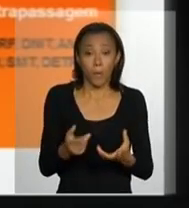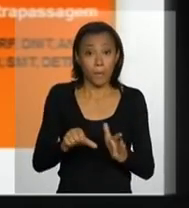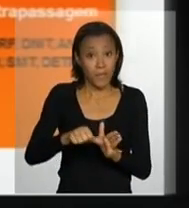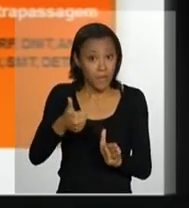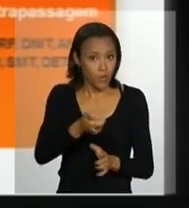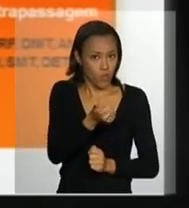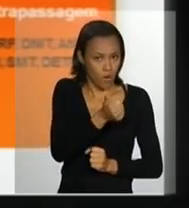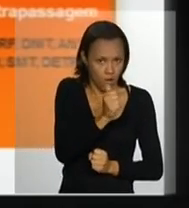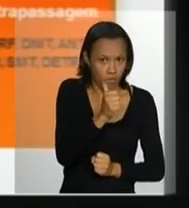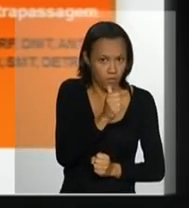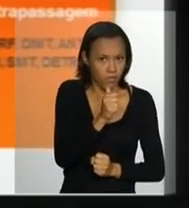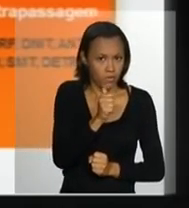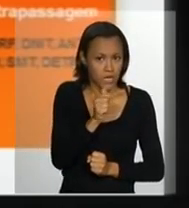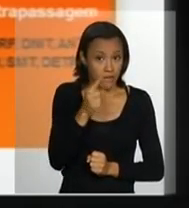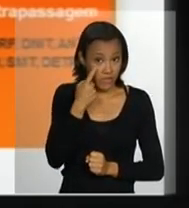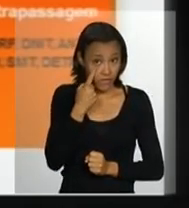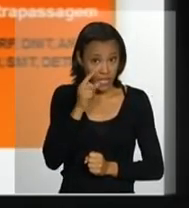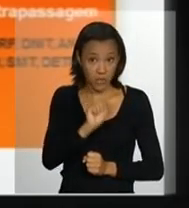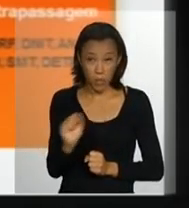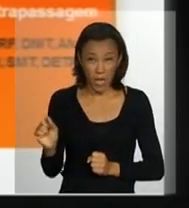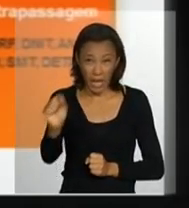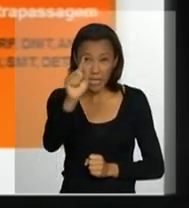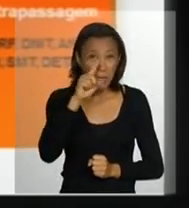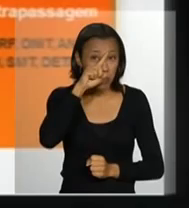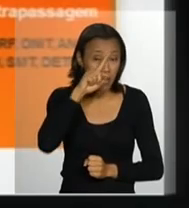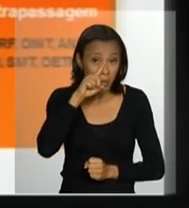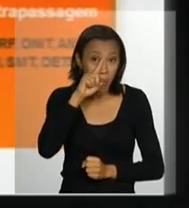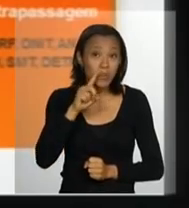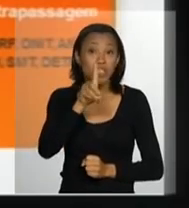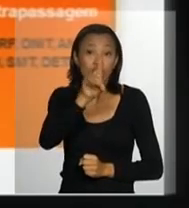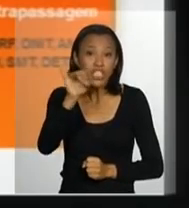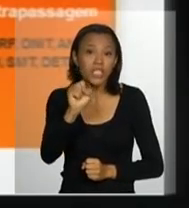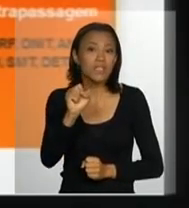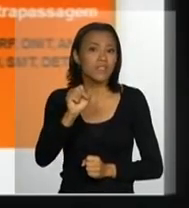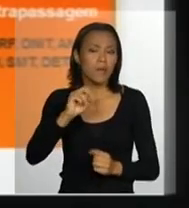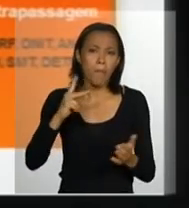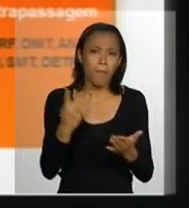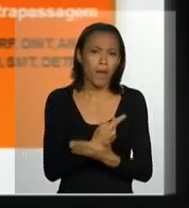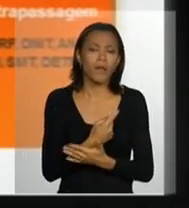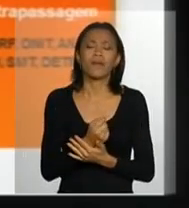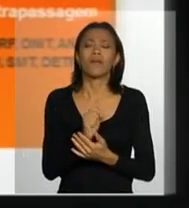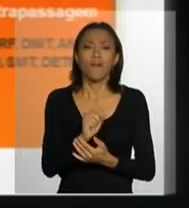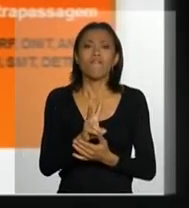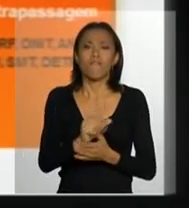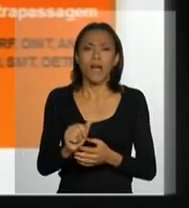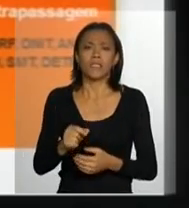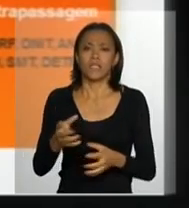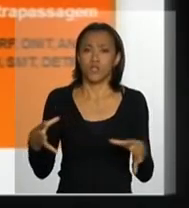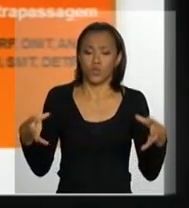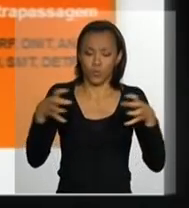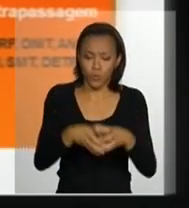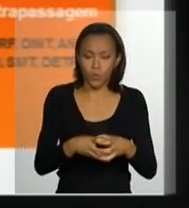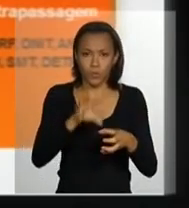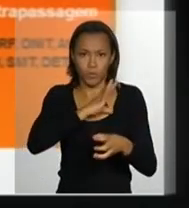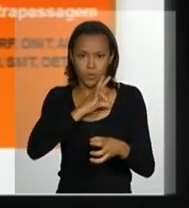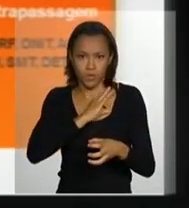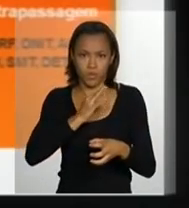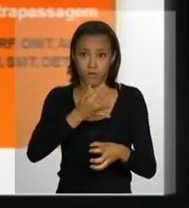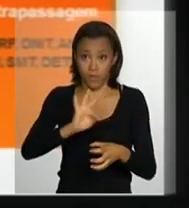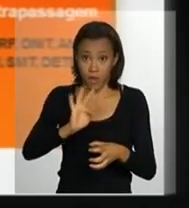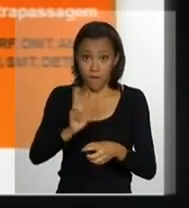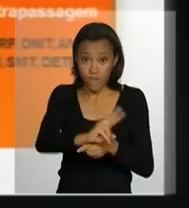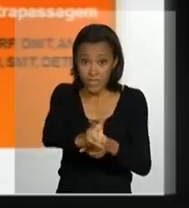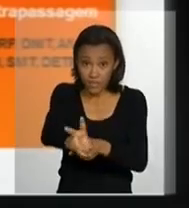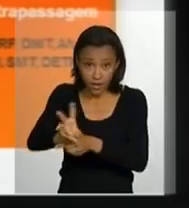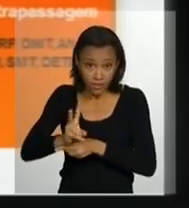alcoolemia. Nesses pontos críticos, em determinados dias, uma grande ação, blitz das polícias, para a fiscalização